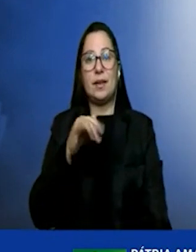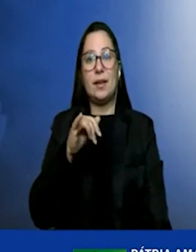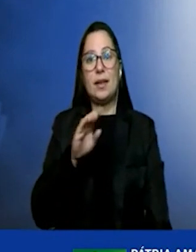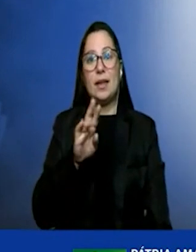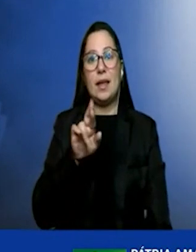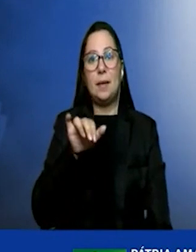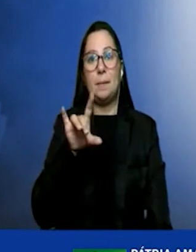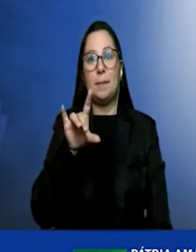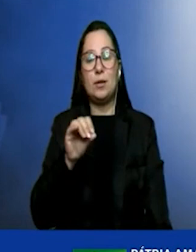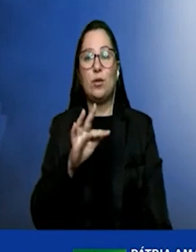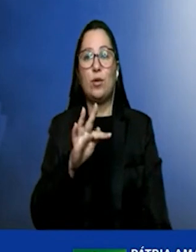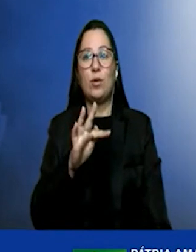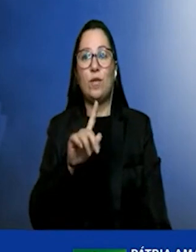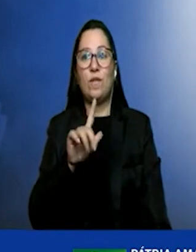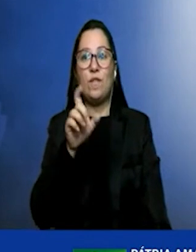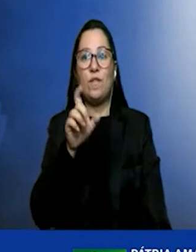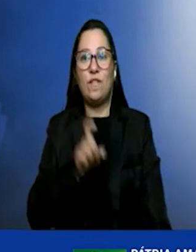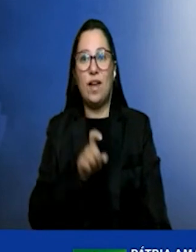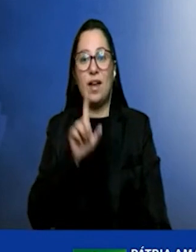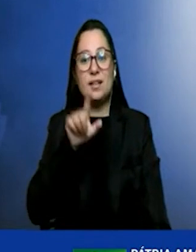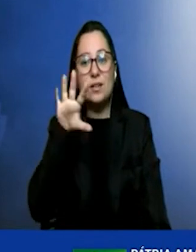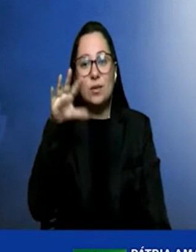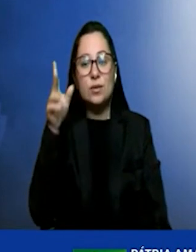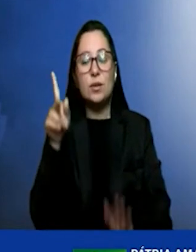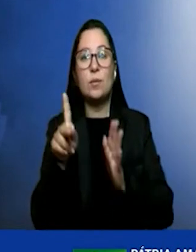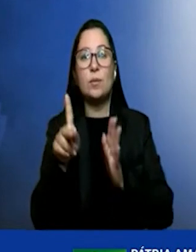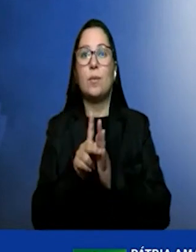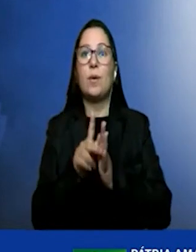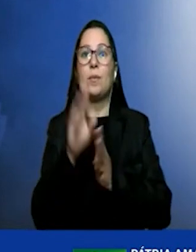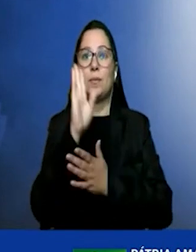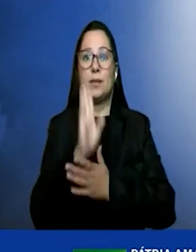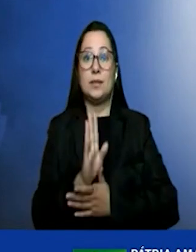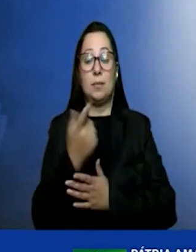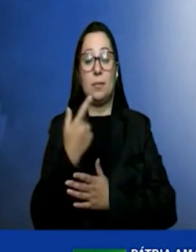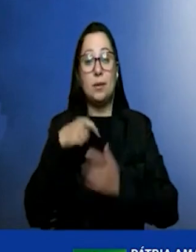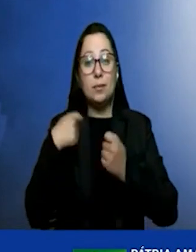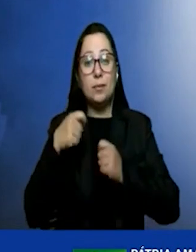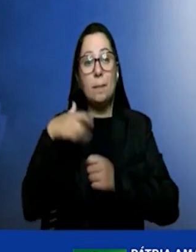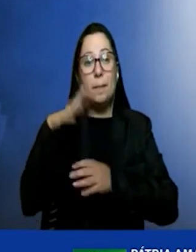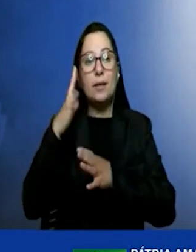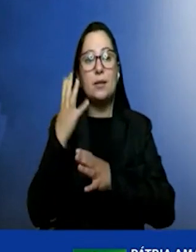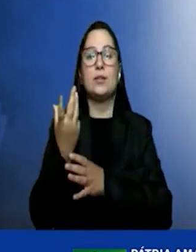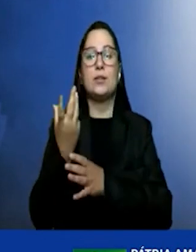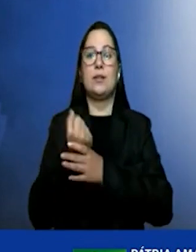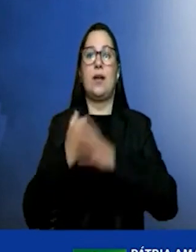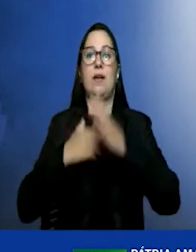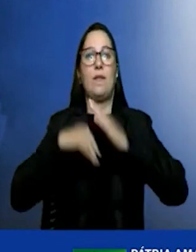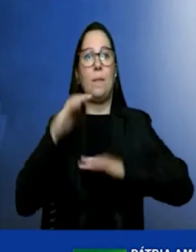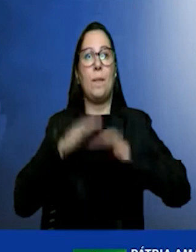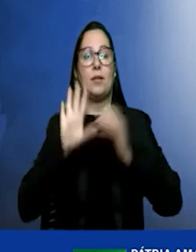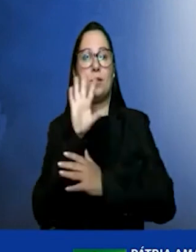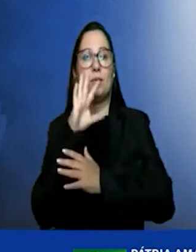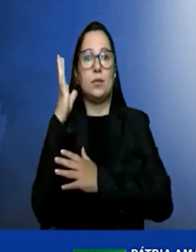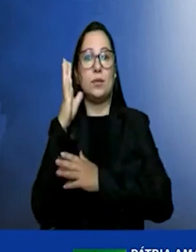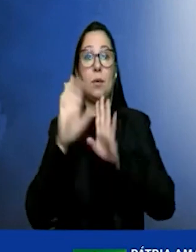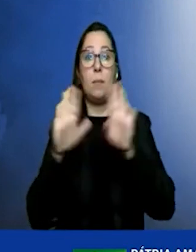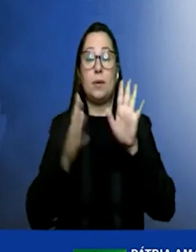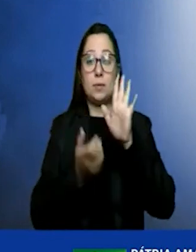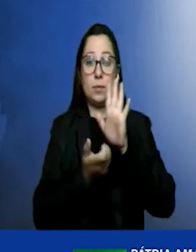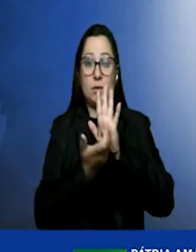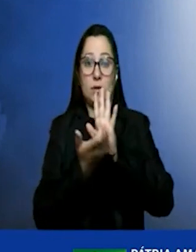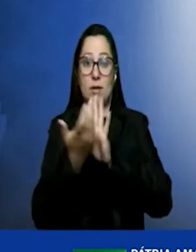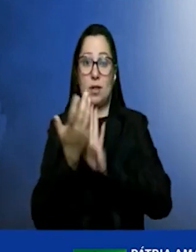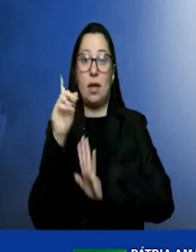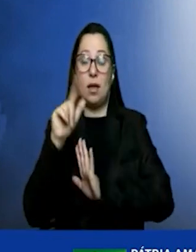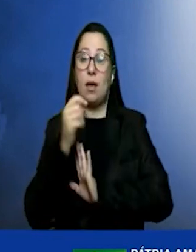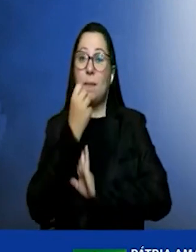E a gente precisa de soluções, finalmente, que sejam práticas e sustentáveis. Agora, os nossos números, eles são números bons, porque, no final das